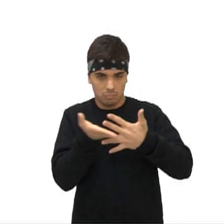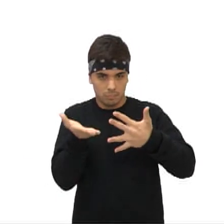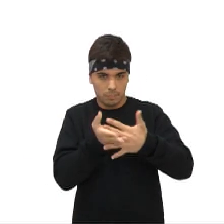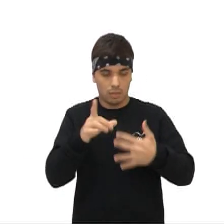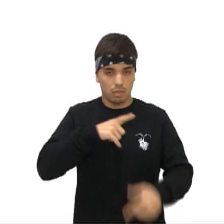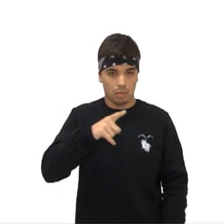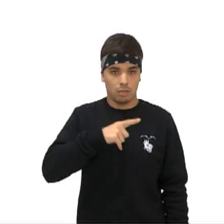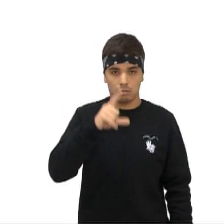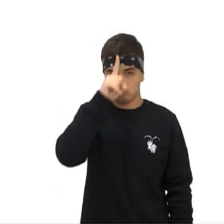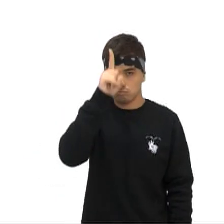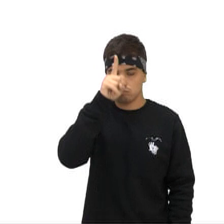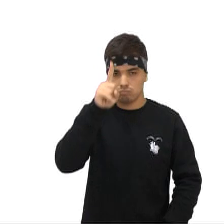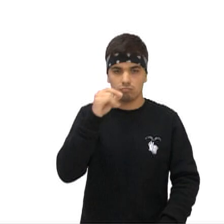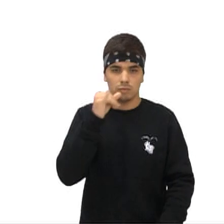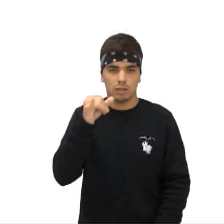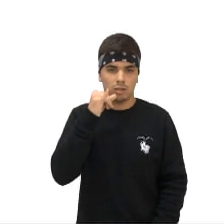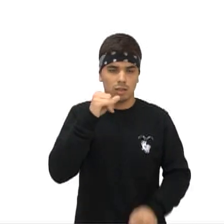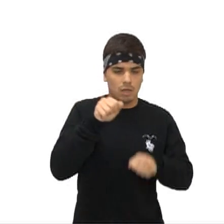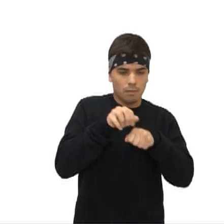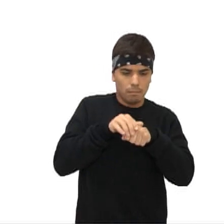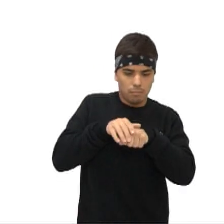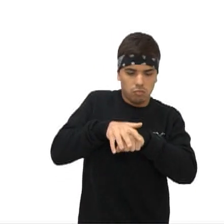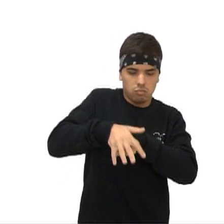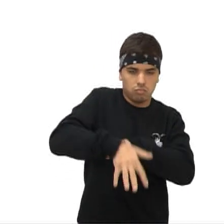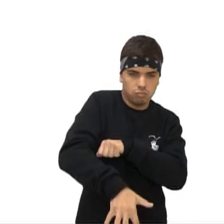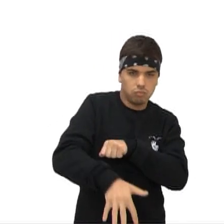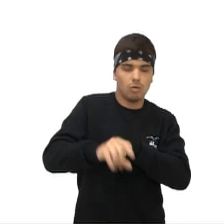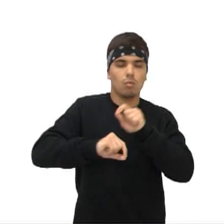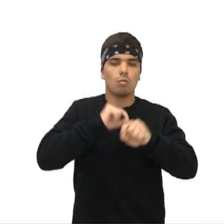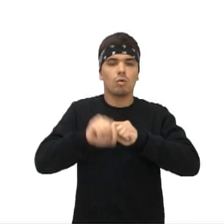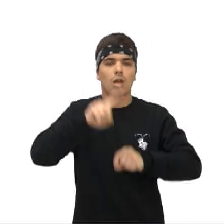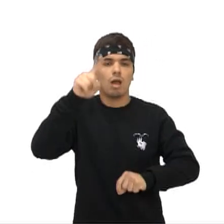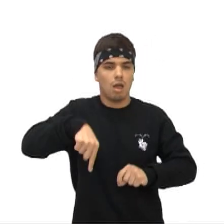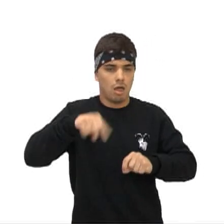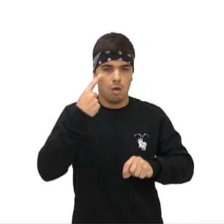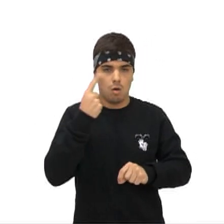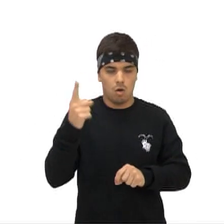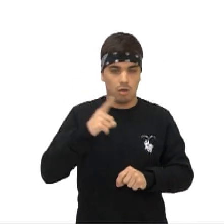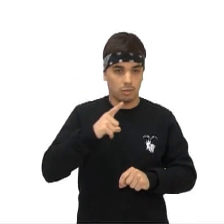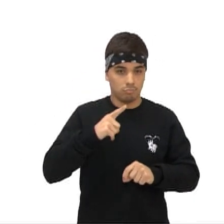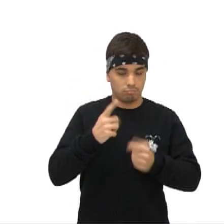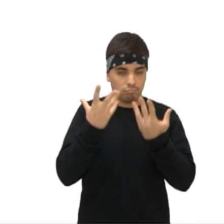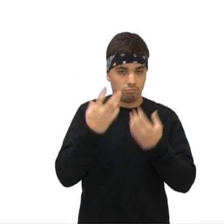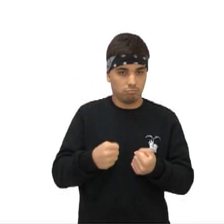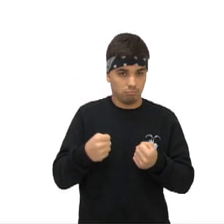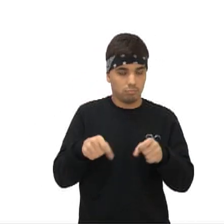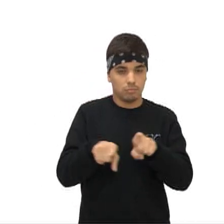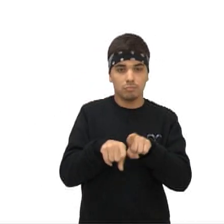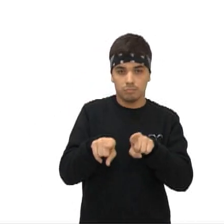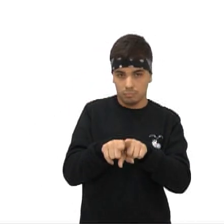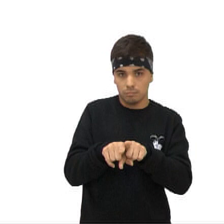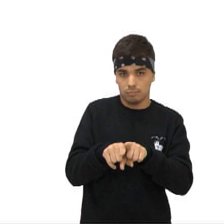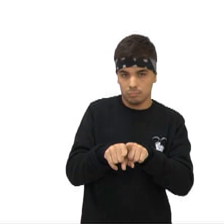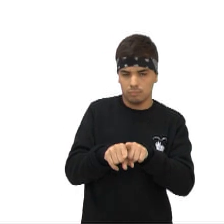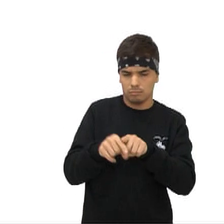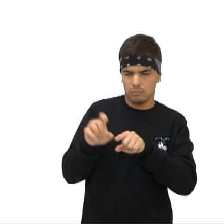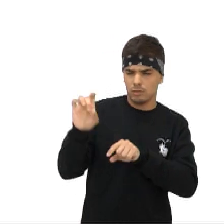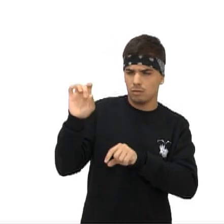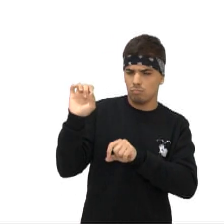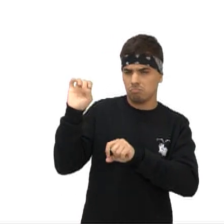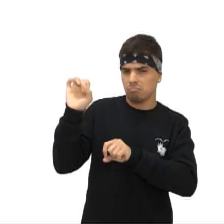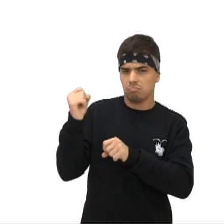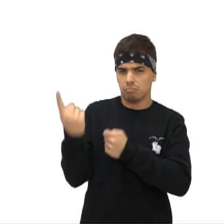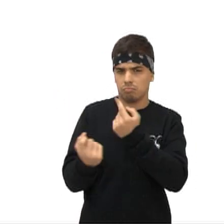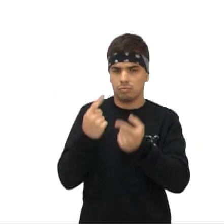Então, temos aqui a ideia de energia de deslizamento Então, o que a gente consegue estar atuando aqui? Levando em consideração, pessoal Que a gente vai ter ali Em algumas situações onde